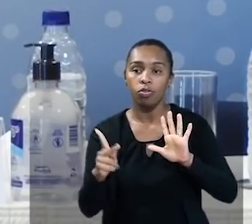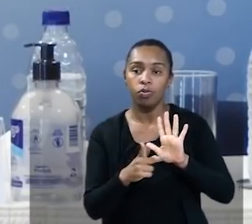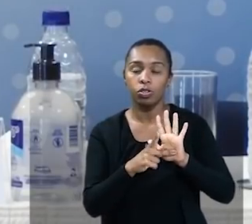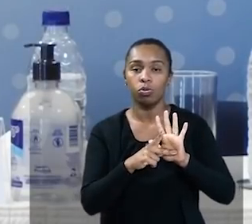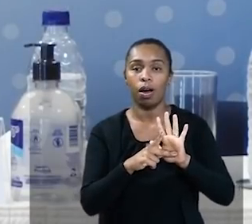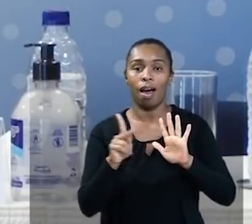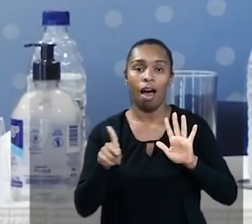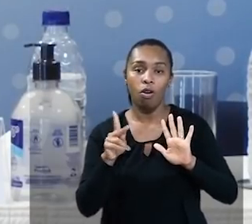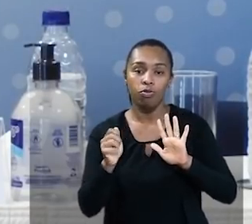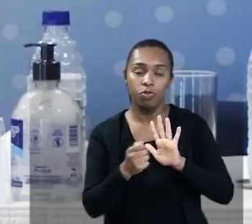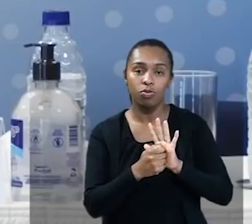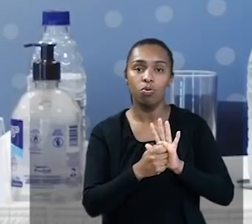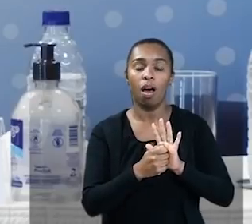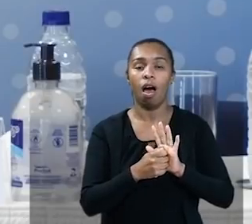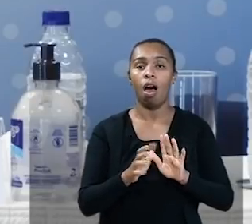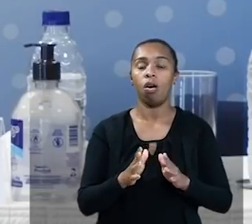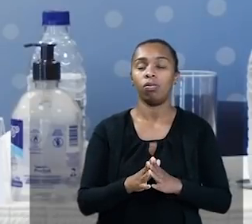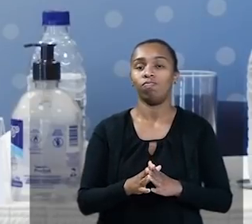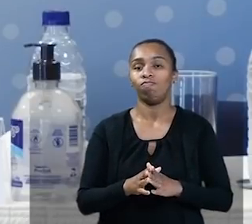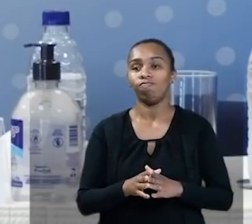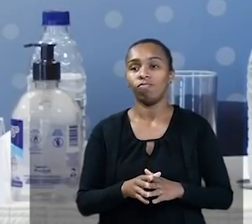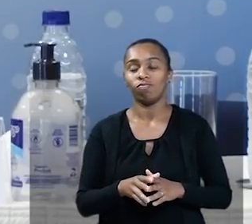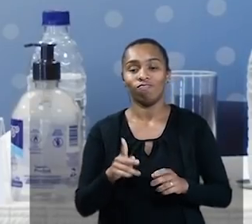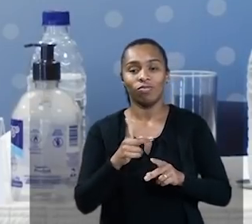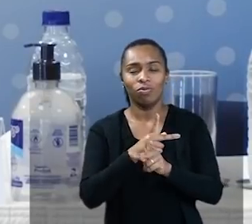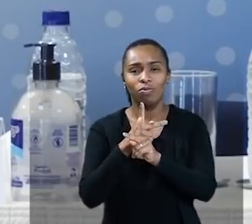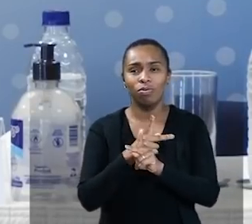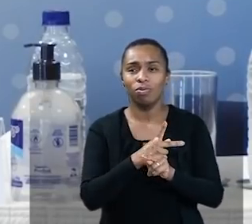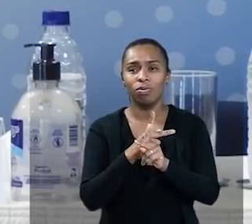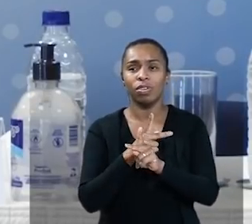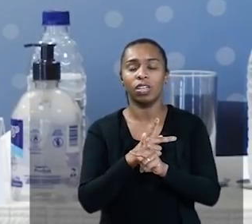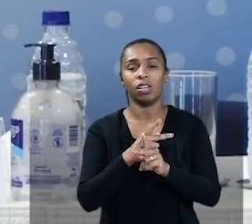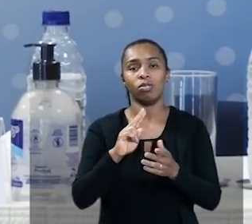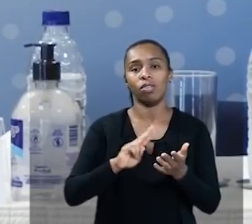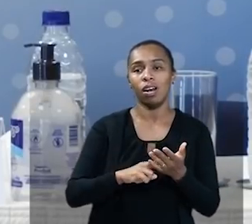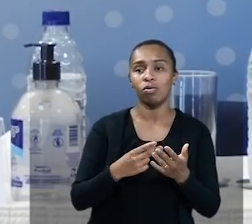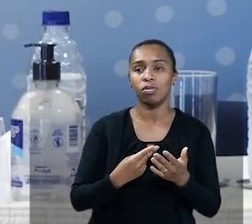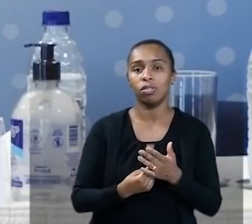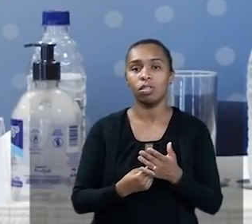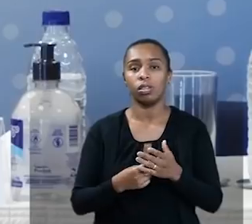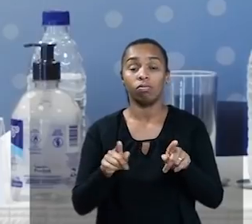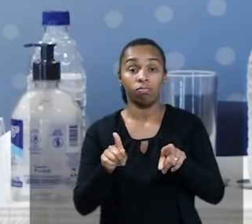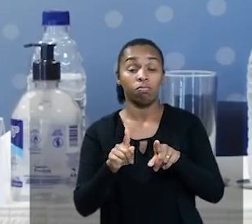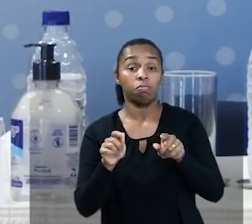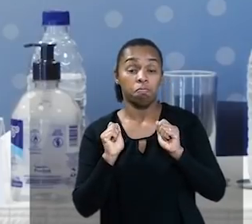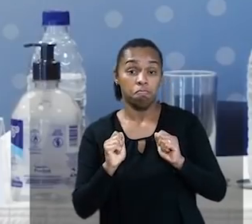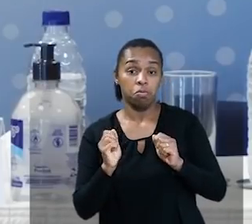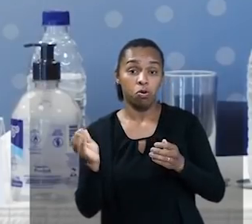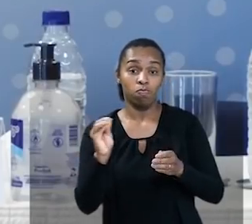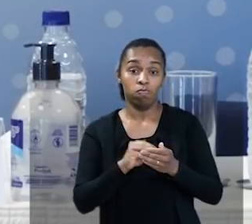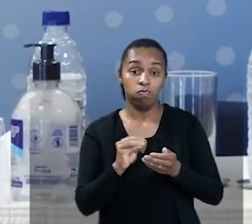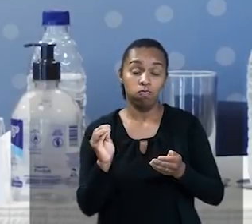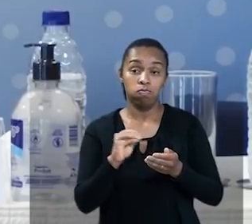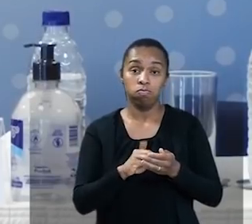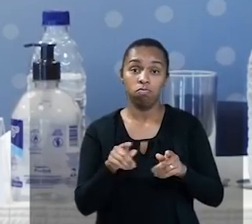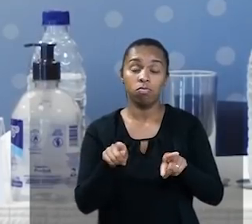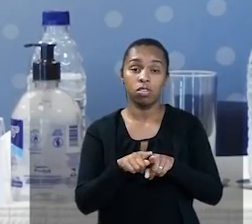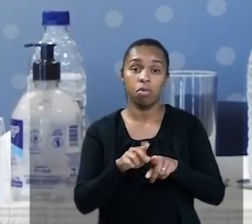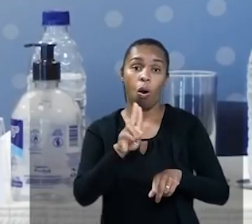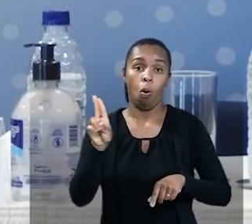armazenados, vídeos em tempo real das TVs, vídeos das transmissões, e que possam ser armazenados,